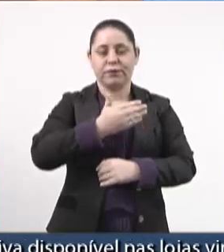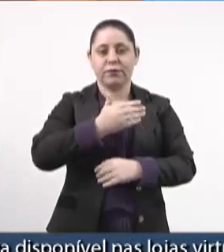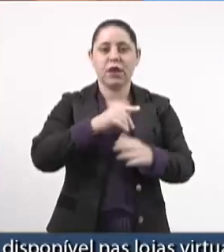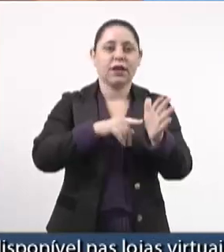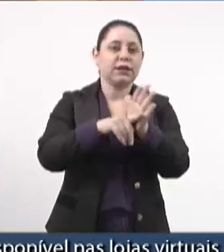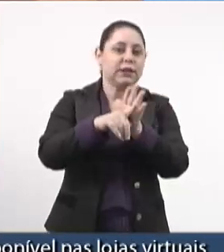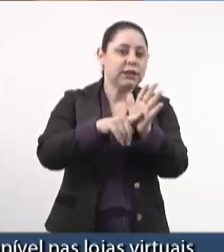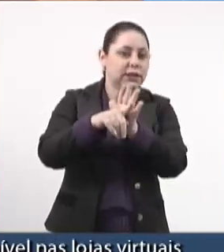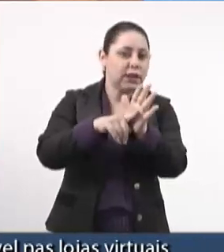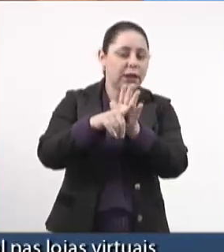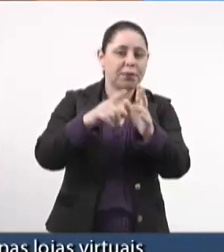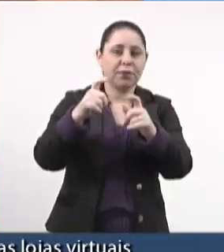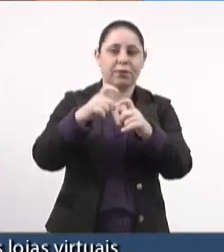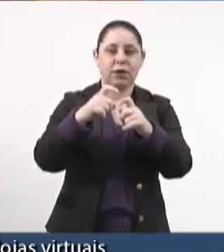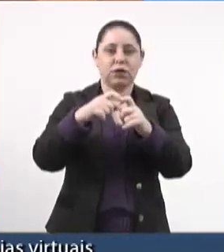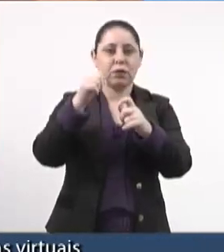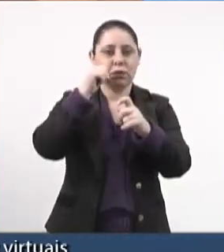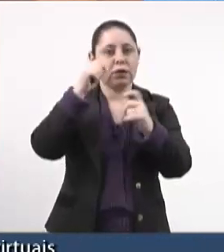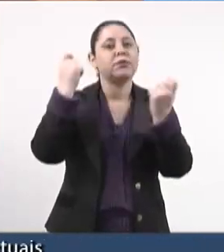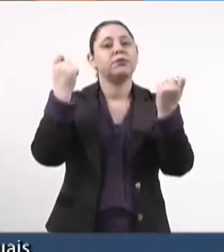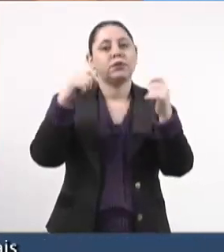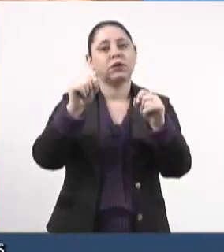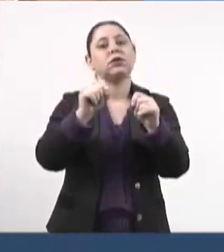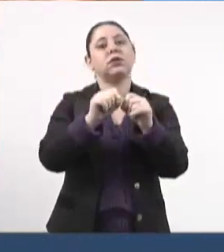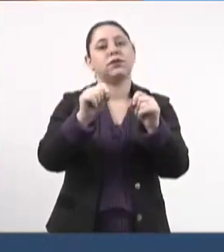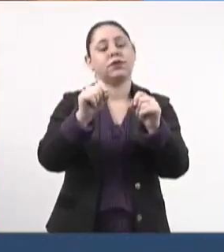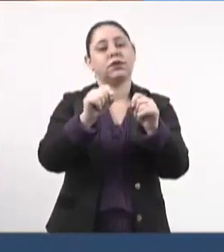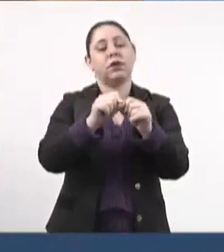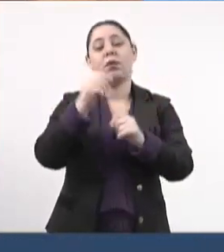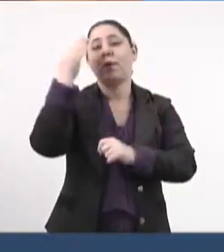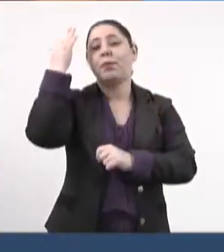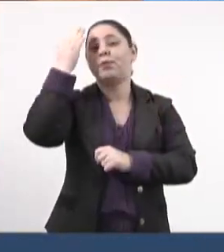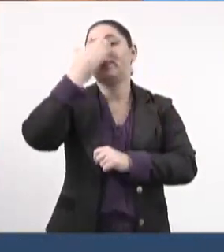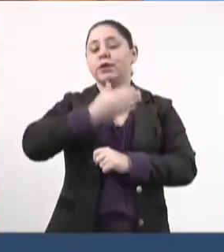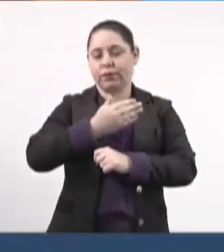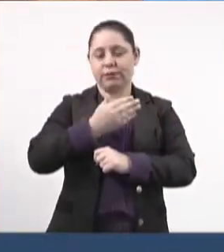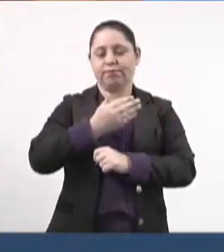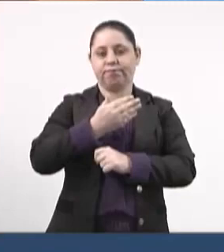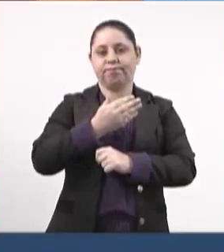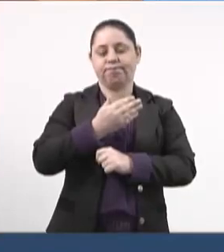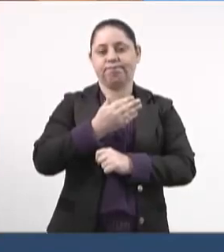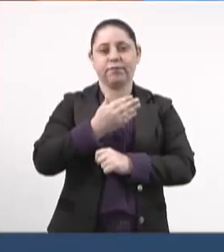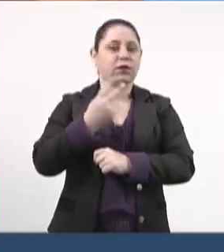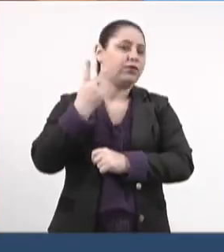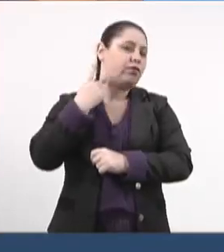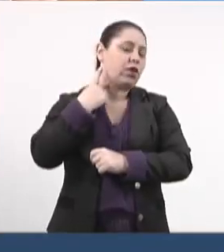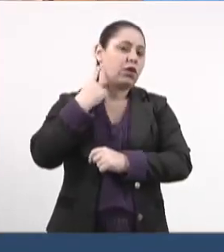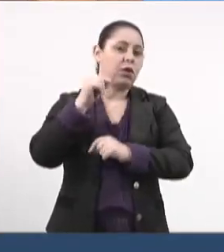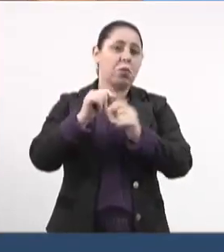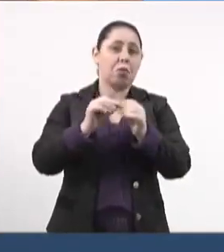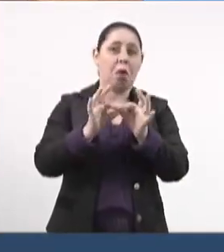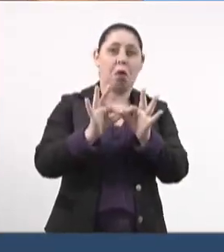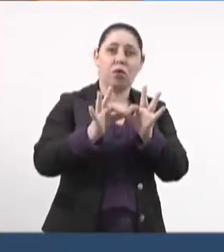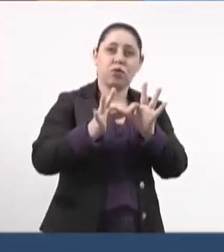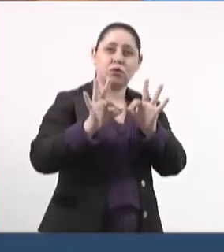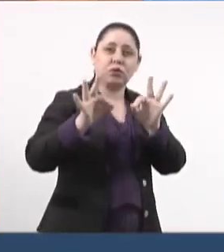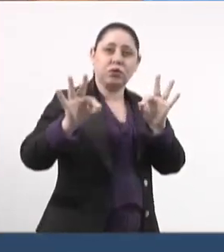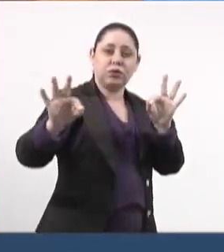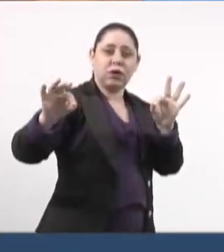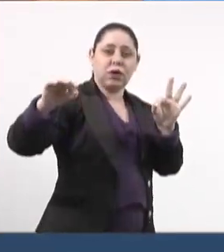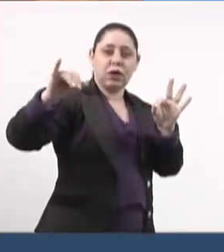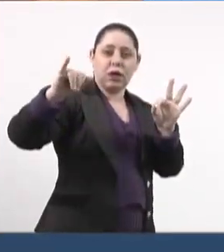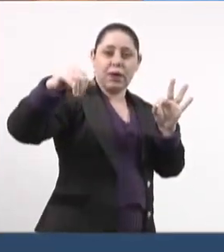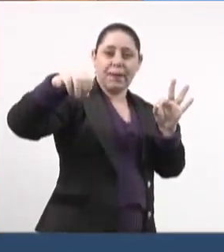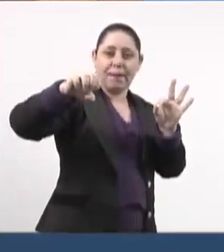exames que a mulher precisaria fazer e, em função da distância do IMOL